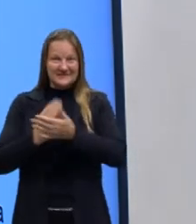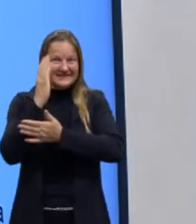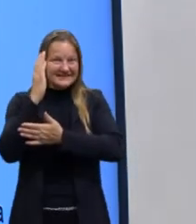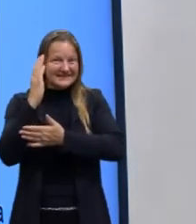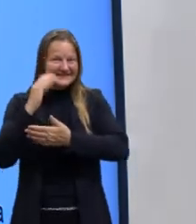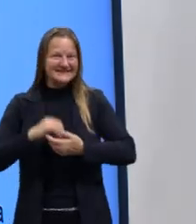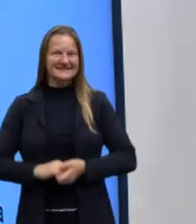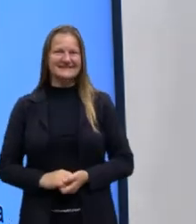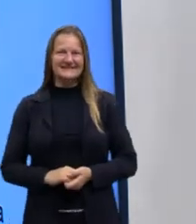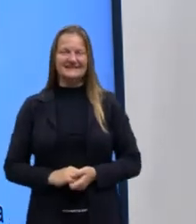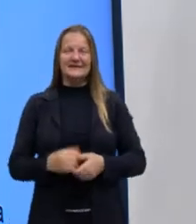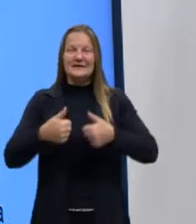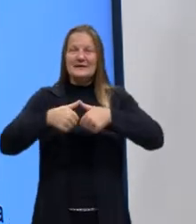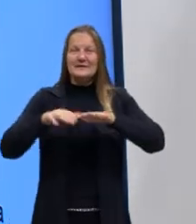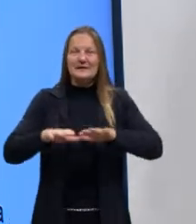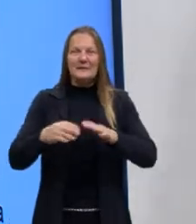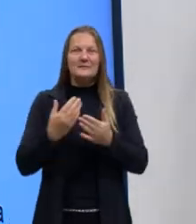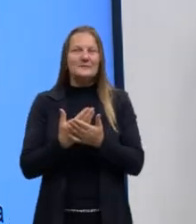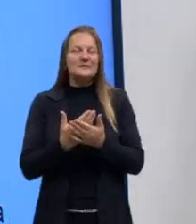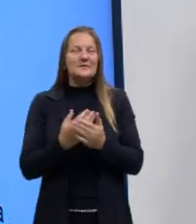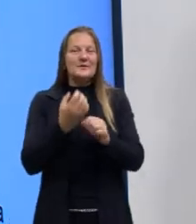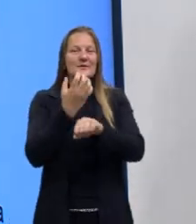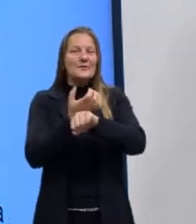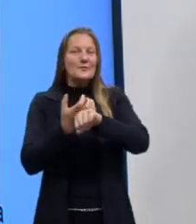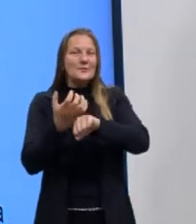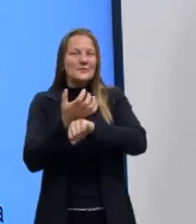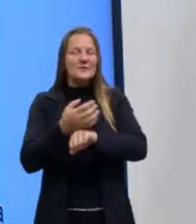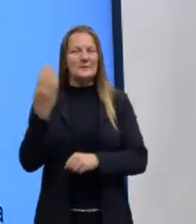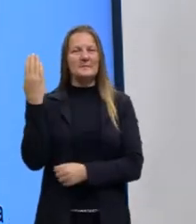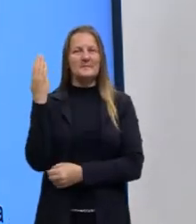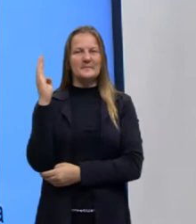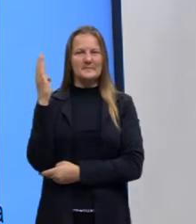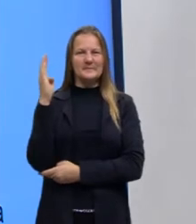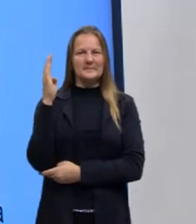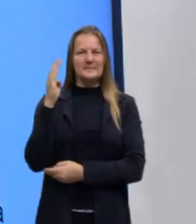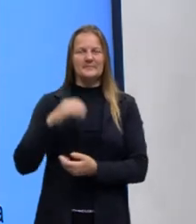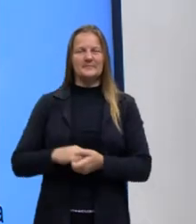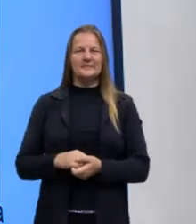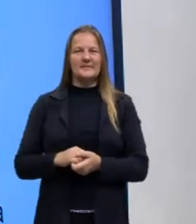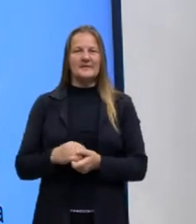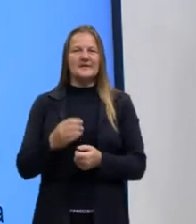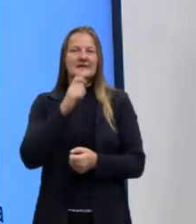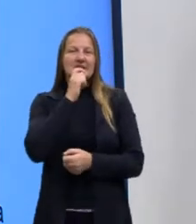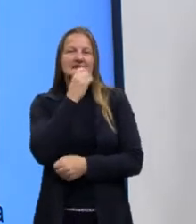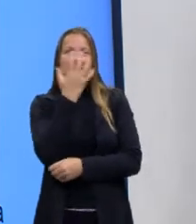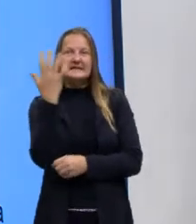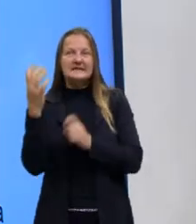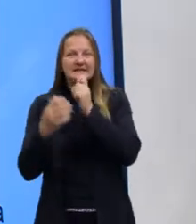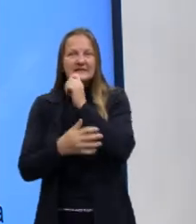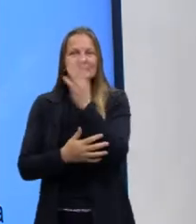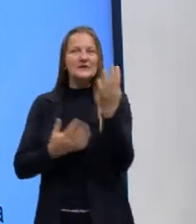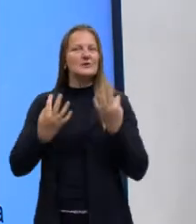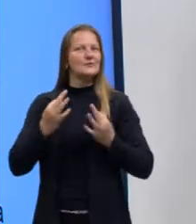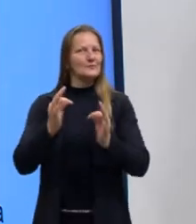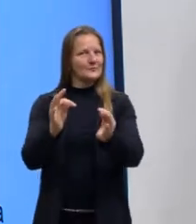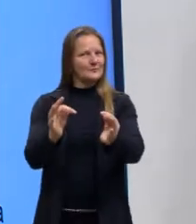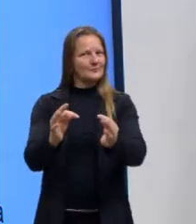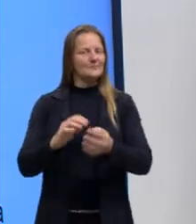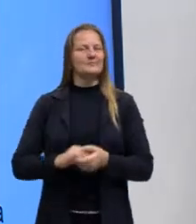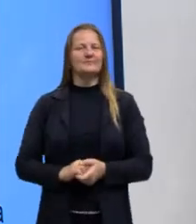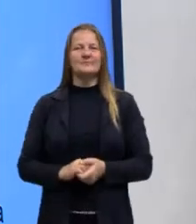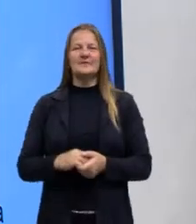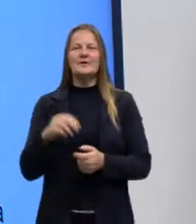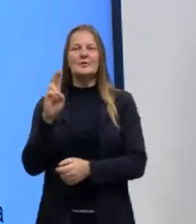passar? Estamos então no componente curricular de biologia na área das ciências da natureza e suas tecnologias.